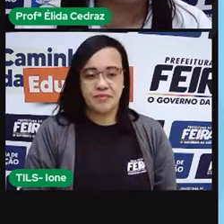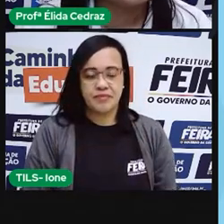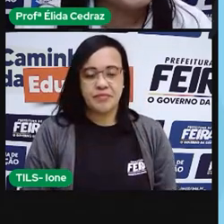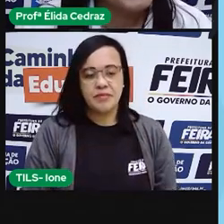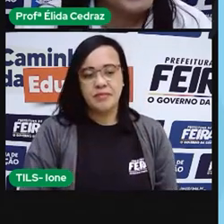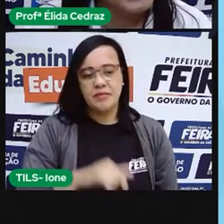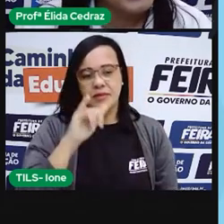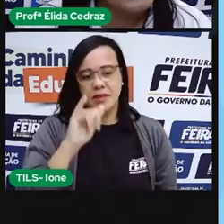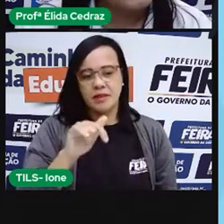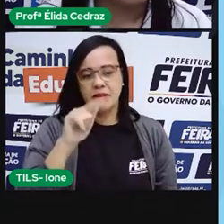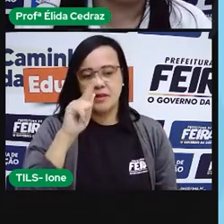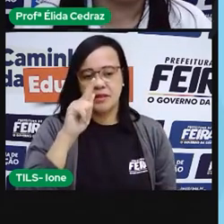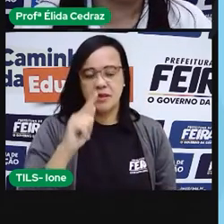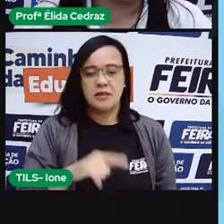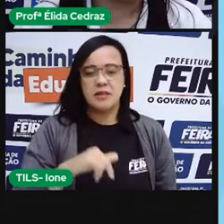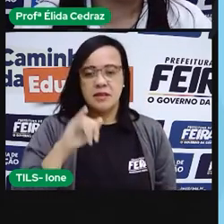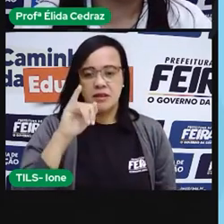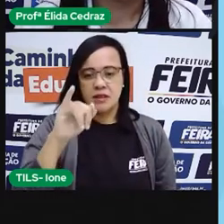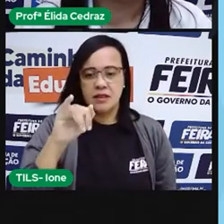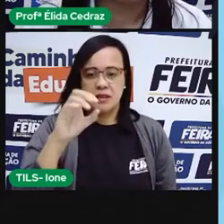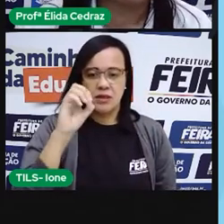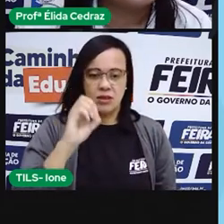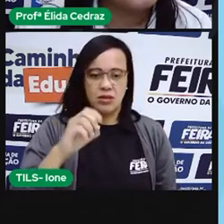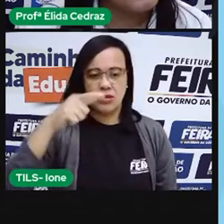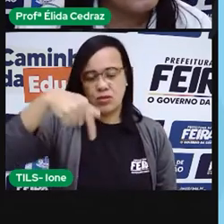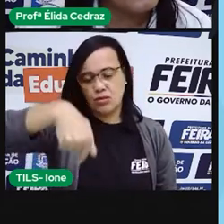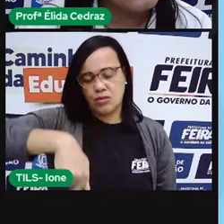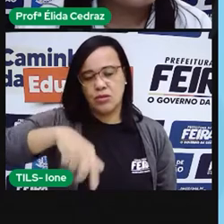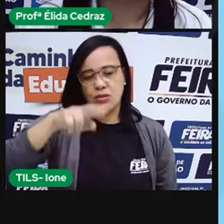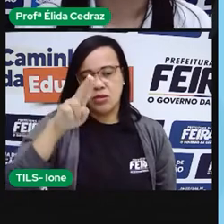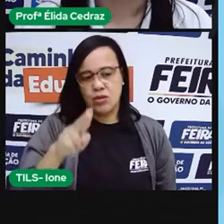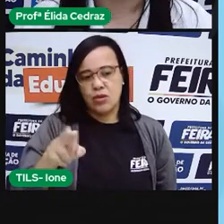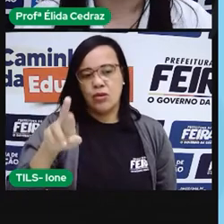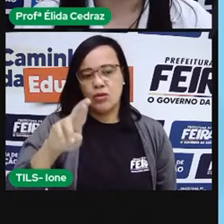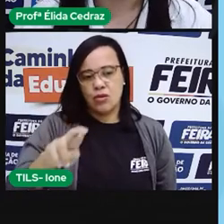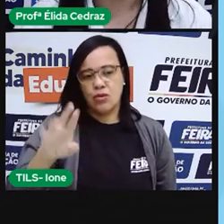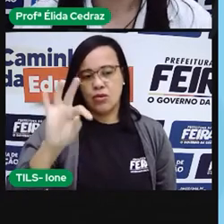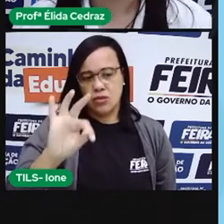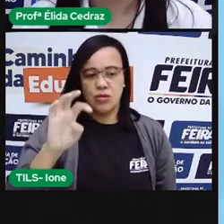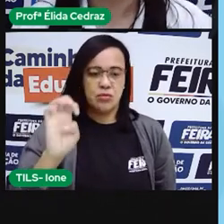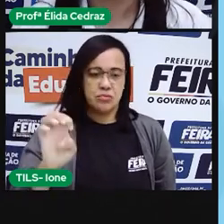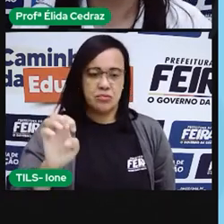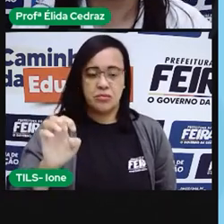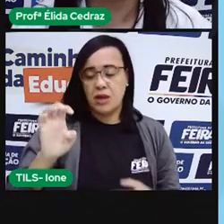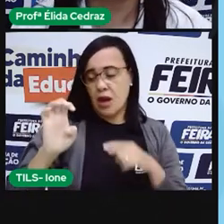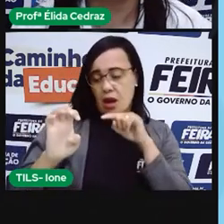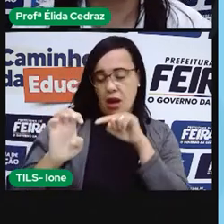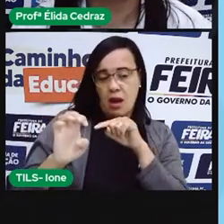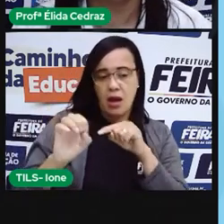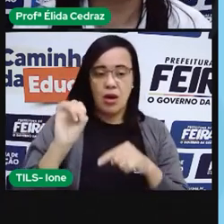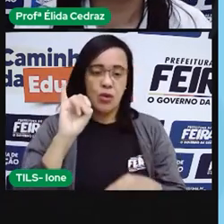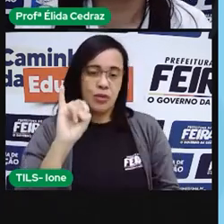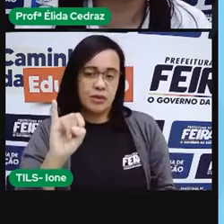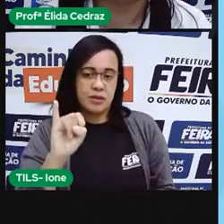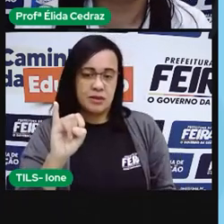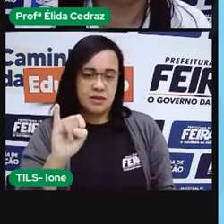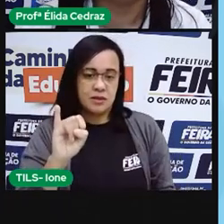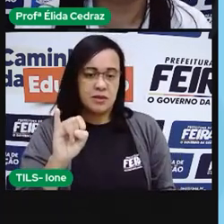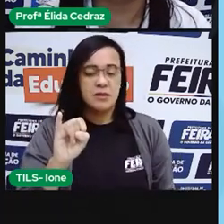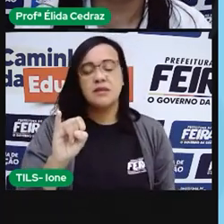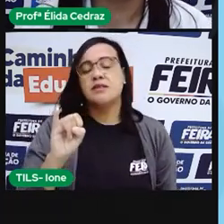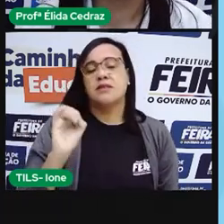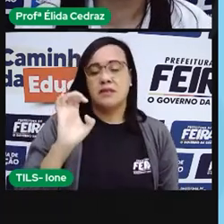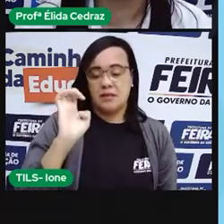Iogurte ou iogurte. E isso, nós escrevemos terminando a